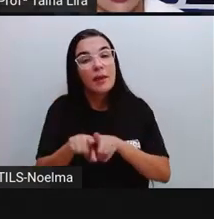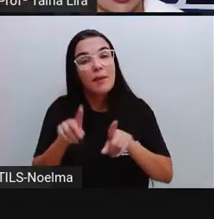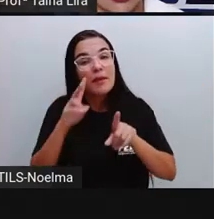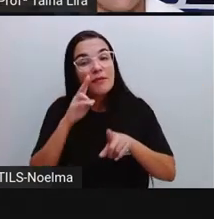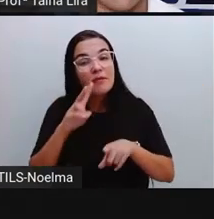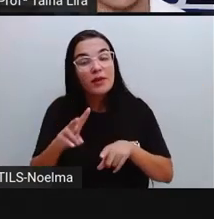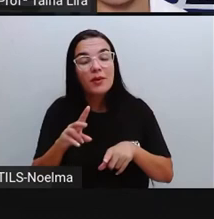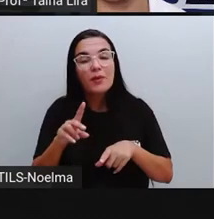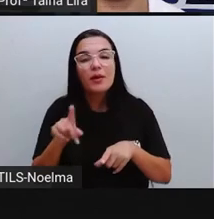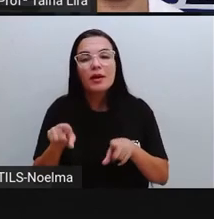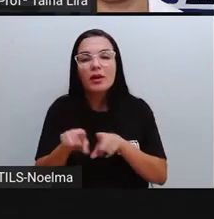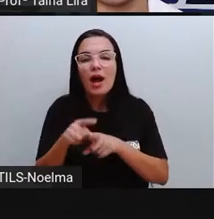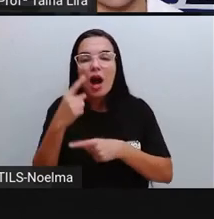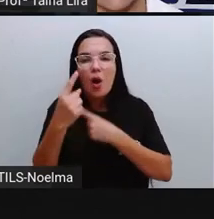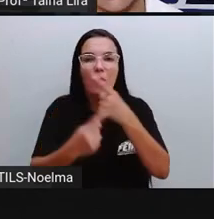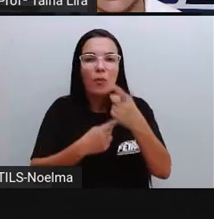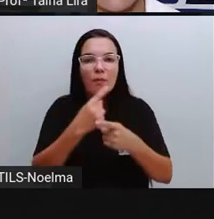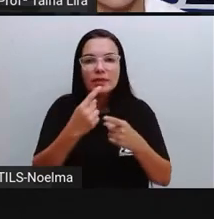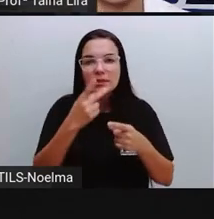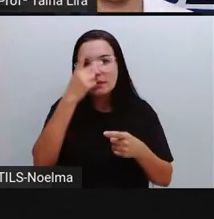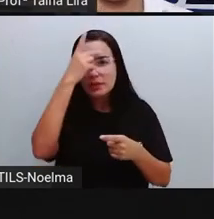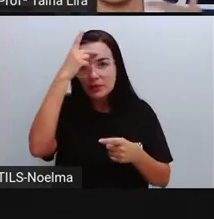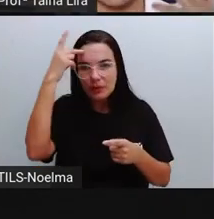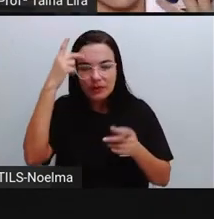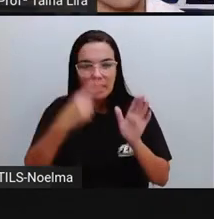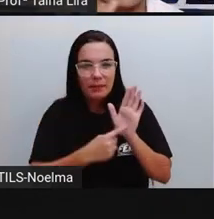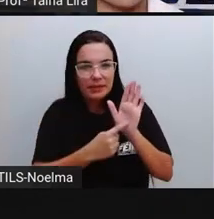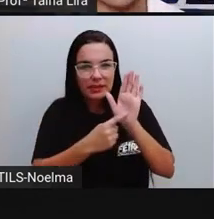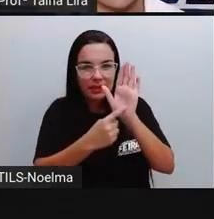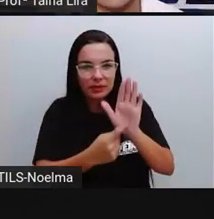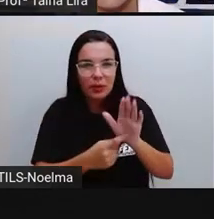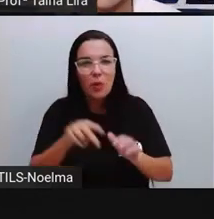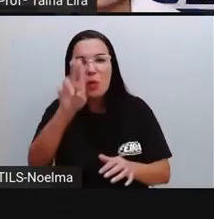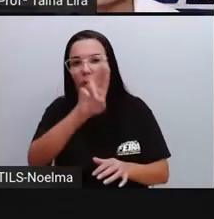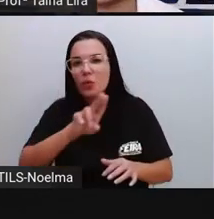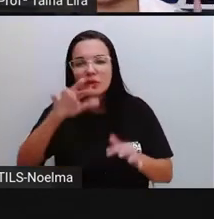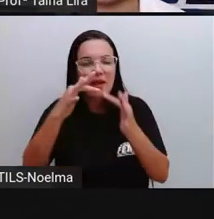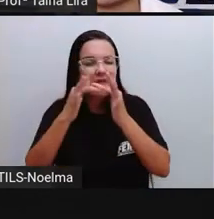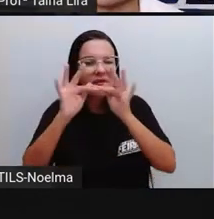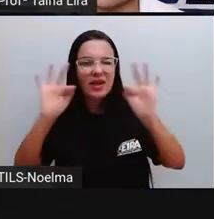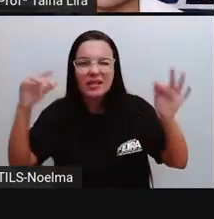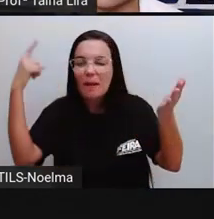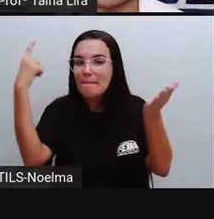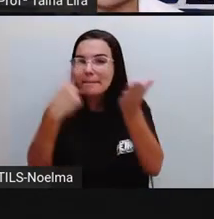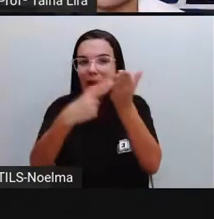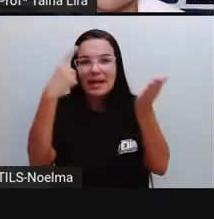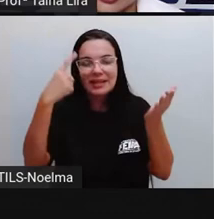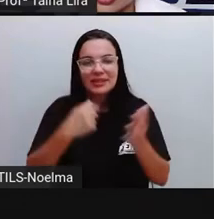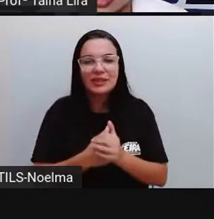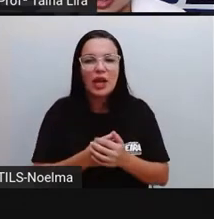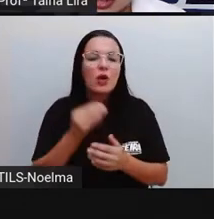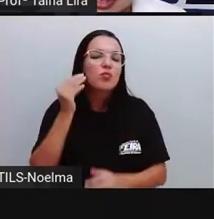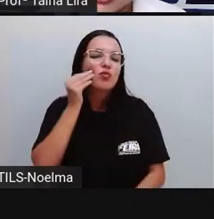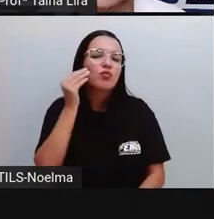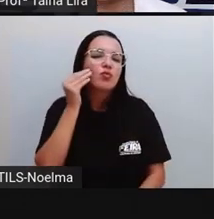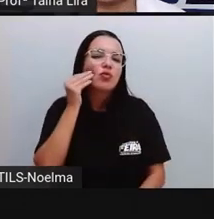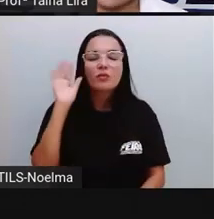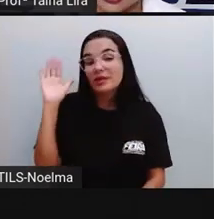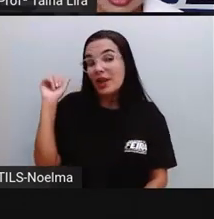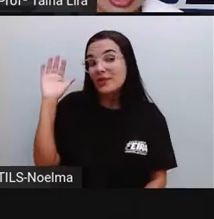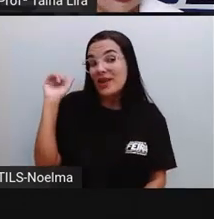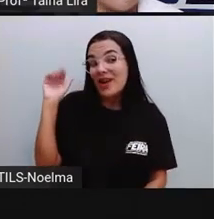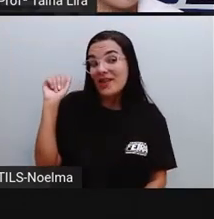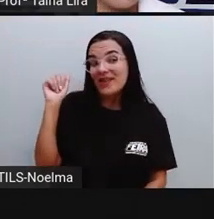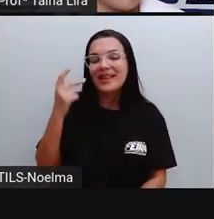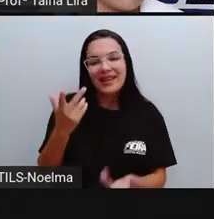né? E a gente viu que alguns apresentadores usam aí algumas frases marcantes. A gente viu de Xuxa, né? Beijinho, beijinho e